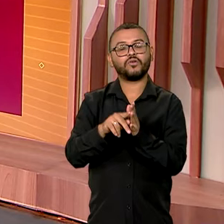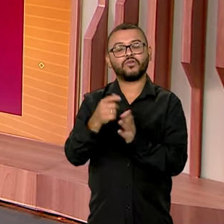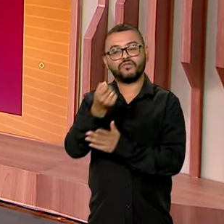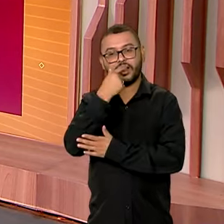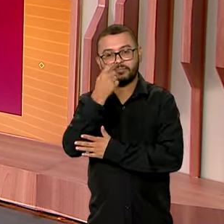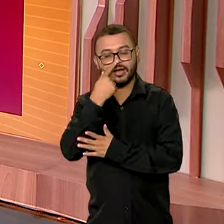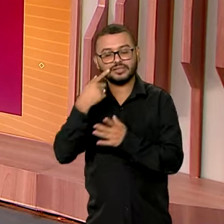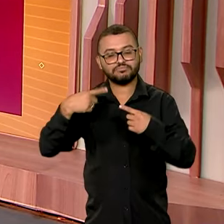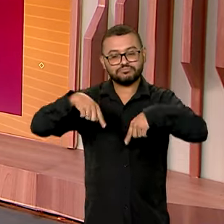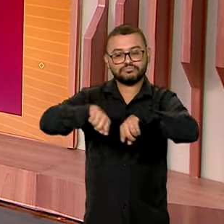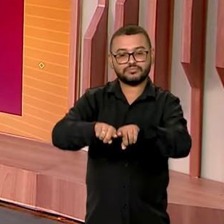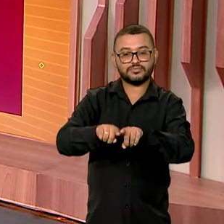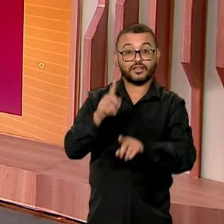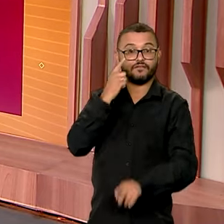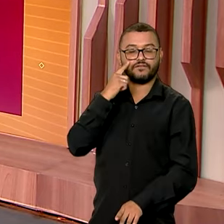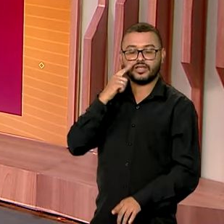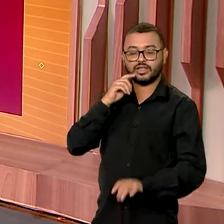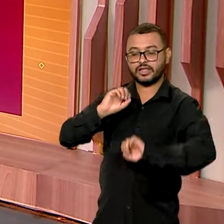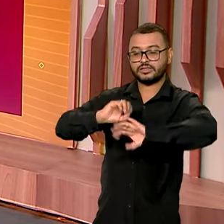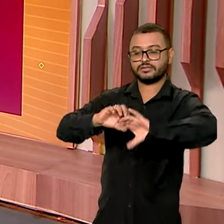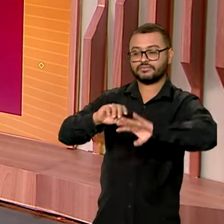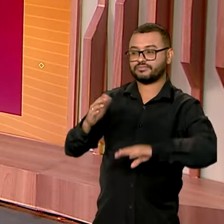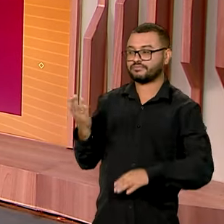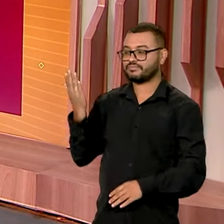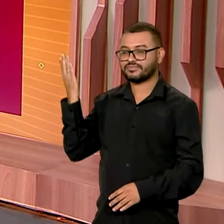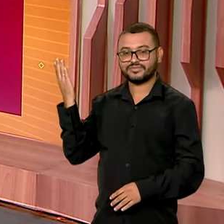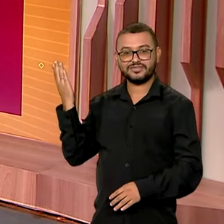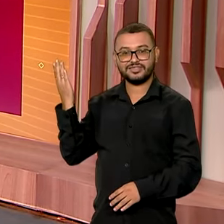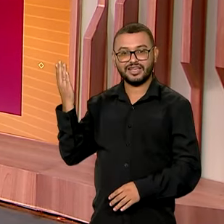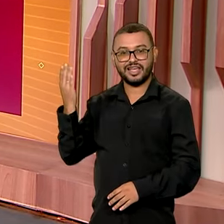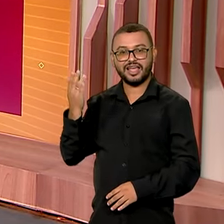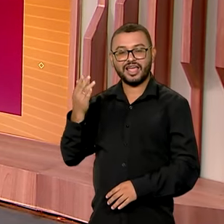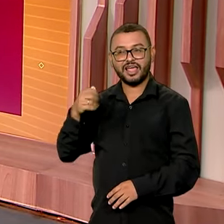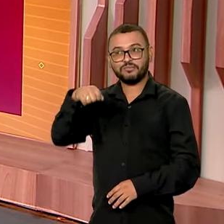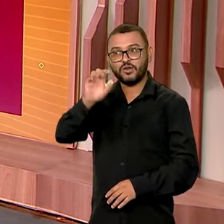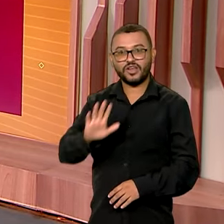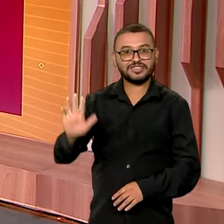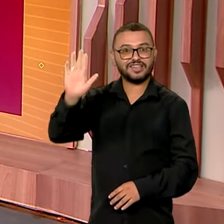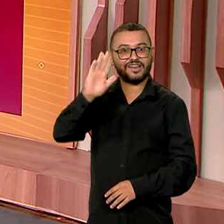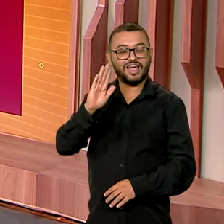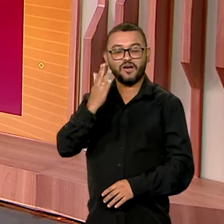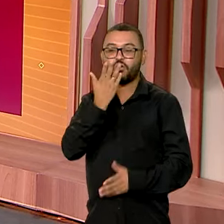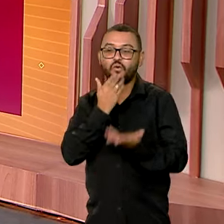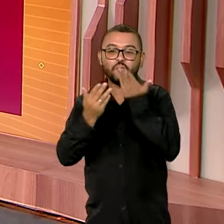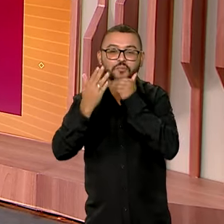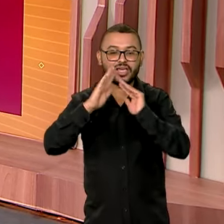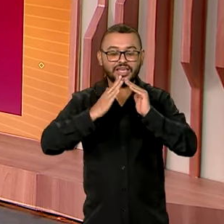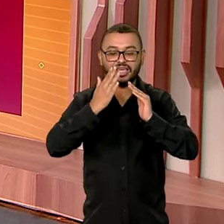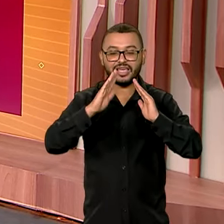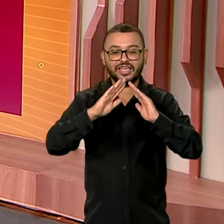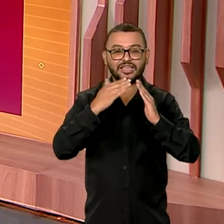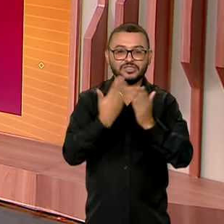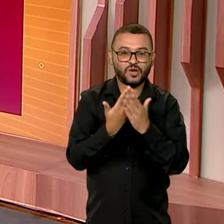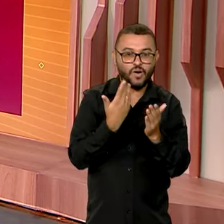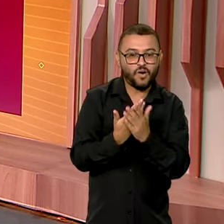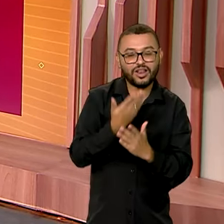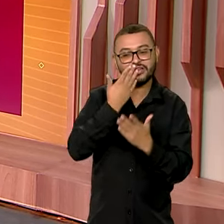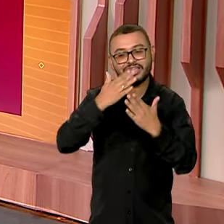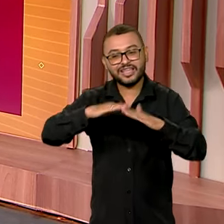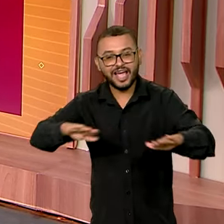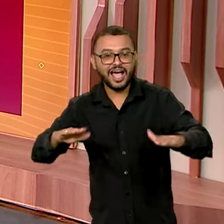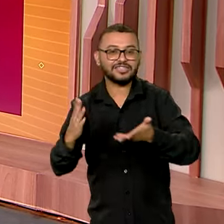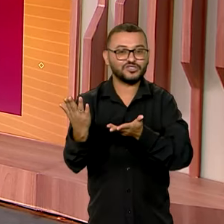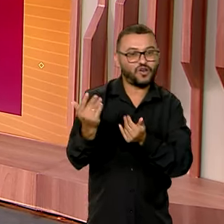no município. Já na educação, Programa Nacional de Alimentação Escolar. Crianças e adolescentes participam desse